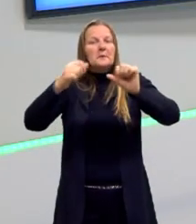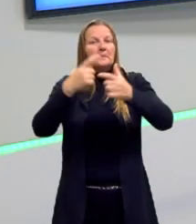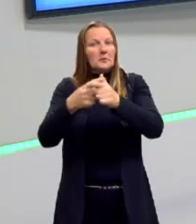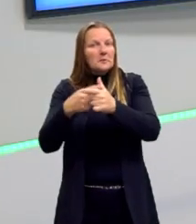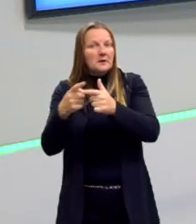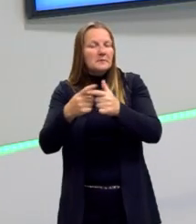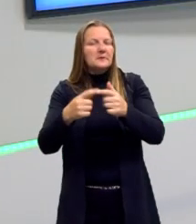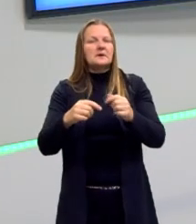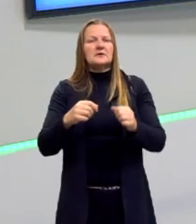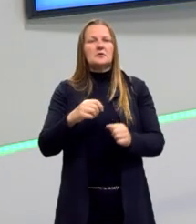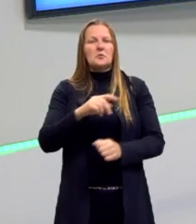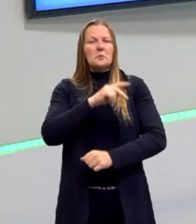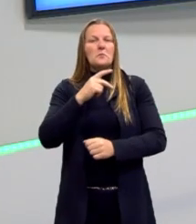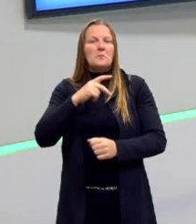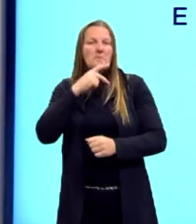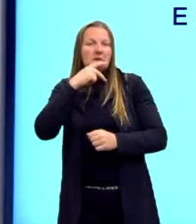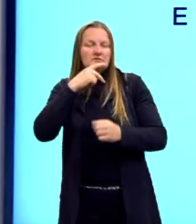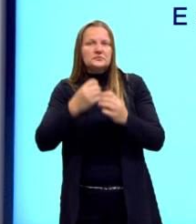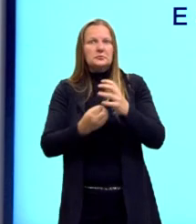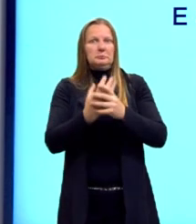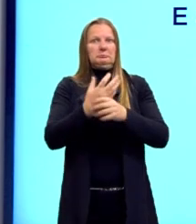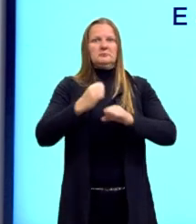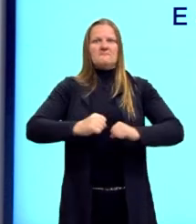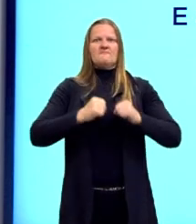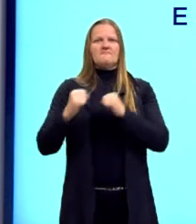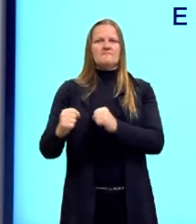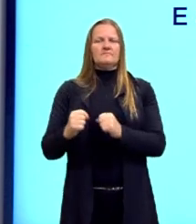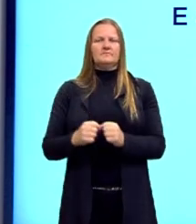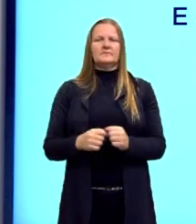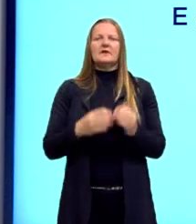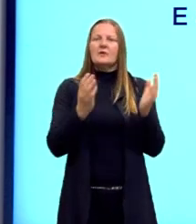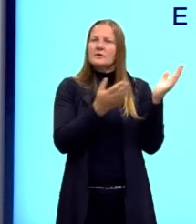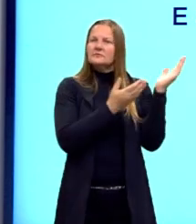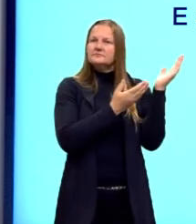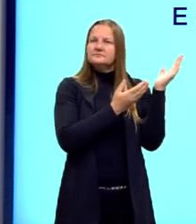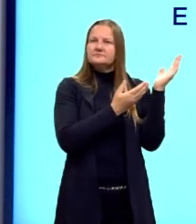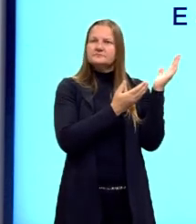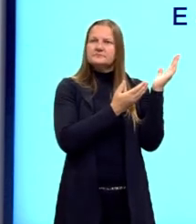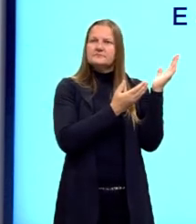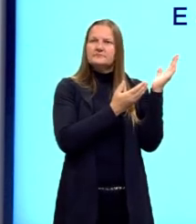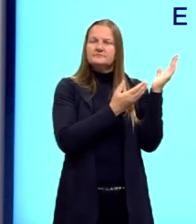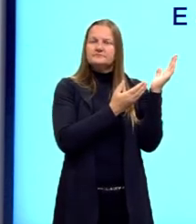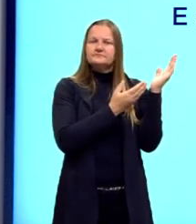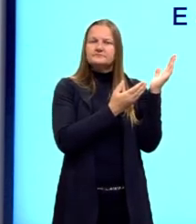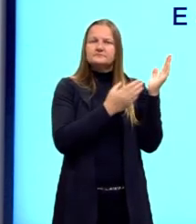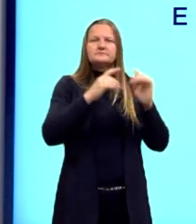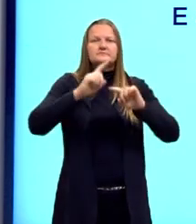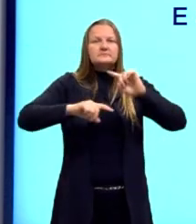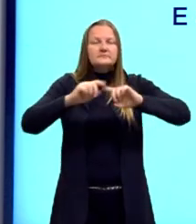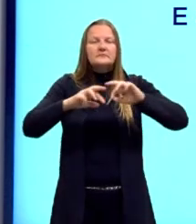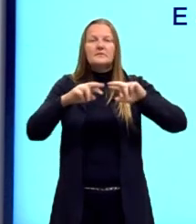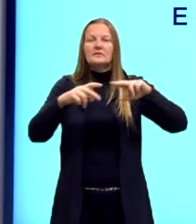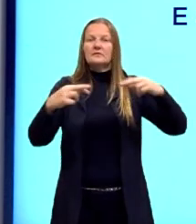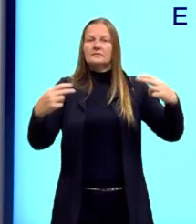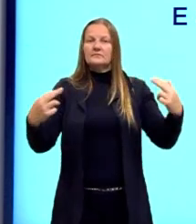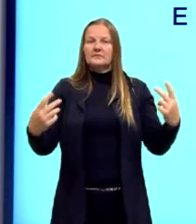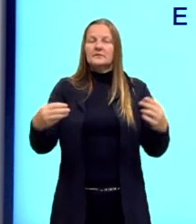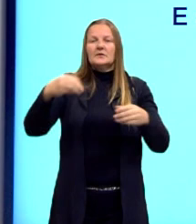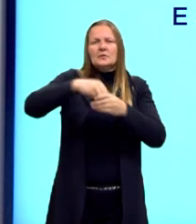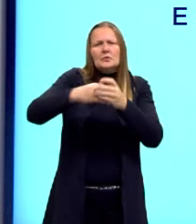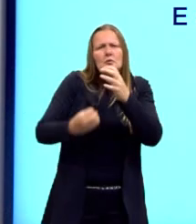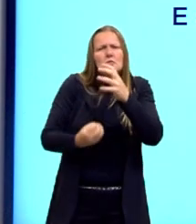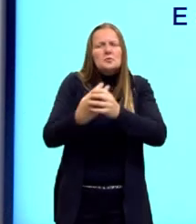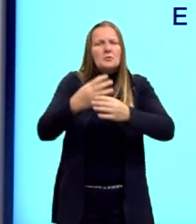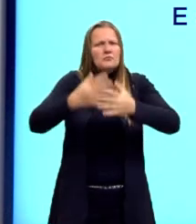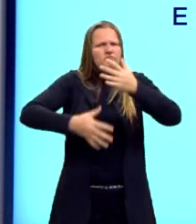a gente tem uma questão do Enem 2009, vamos ler ela junto. Entre os principais fatores que estiveram na origem dos